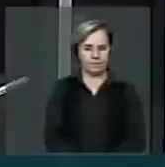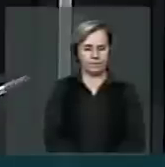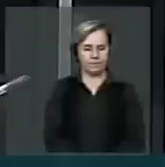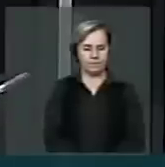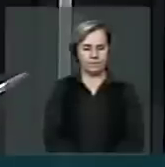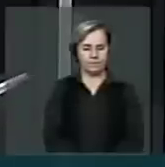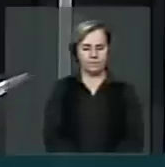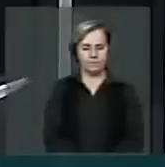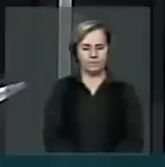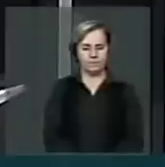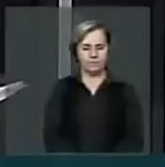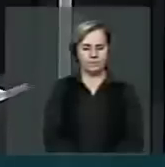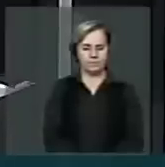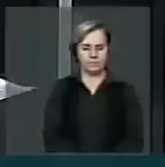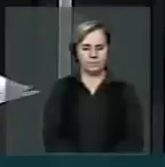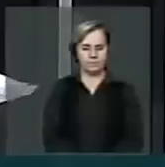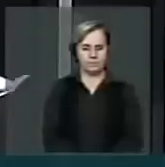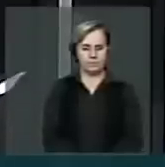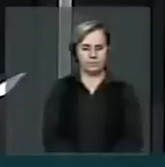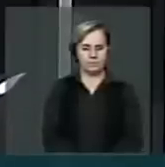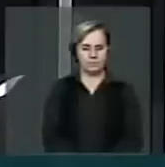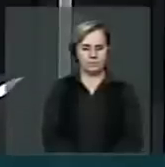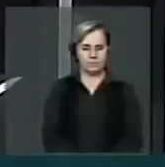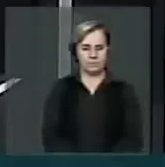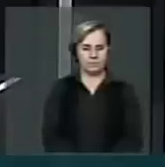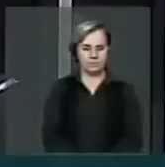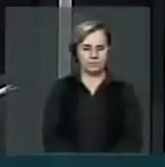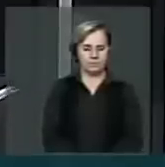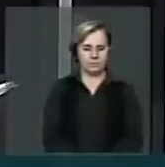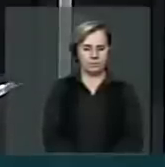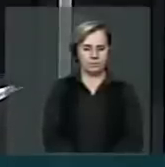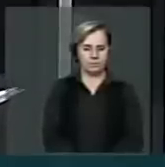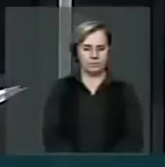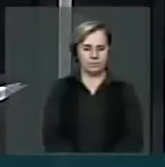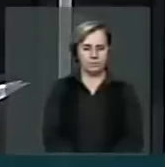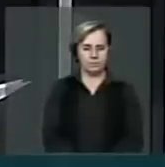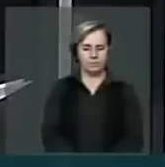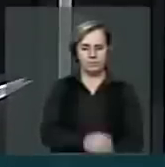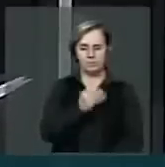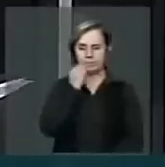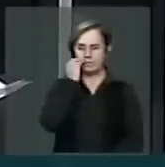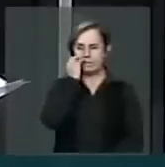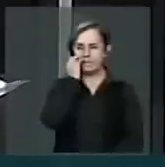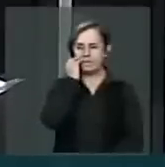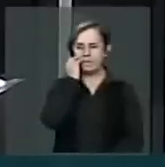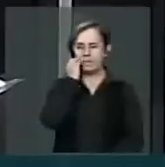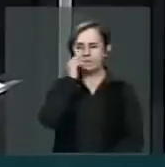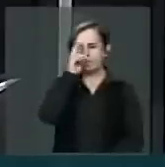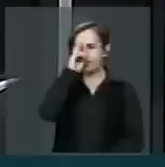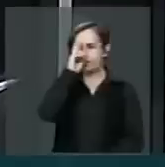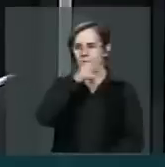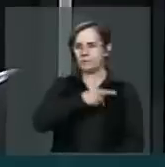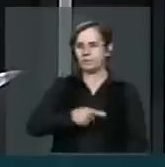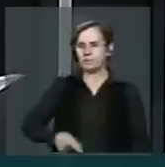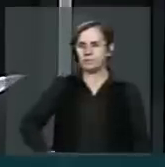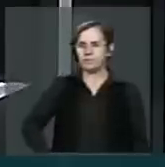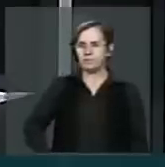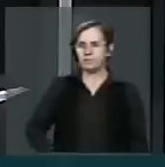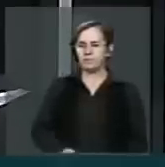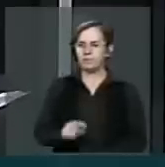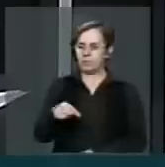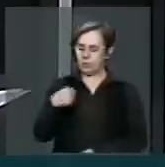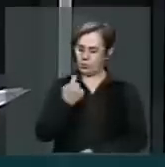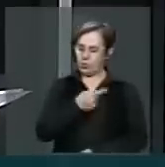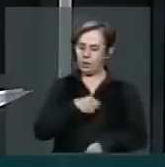nacional senhor presidente nós além de